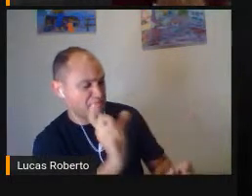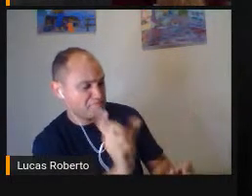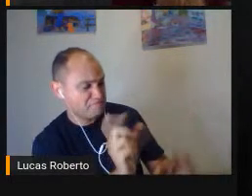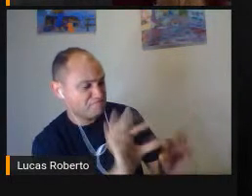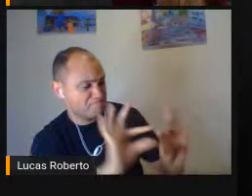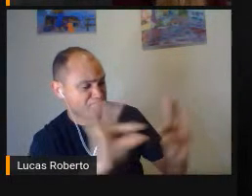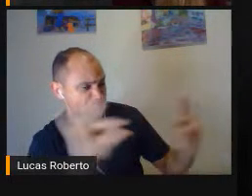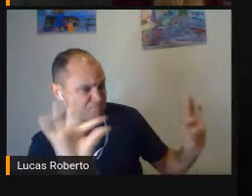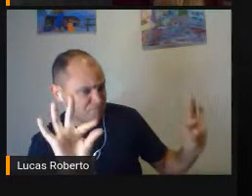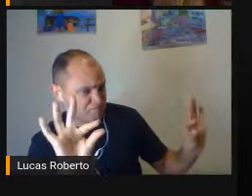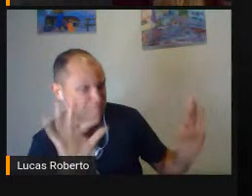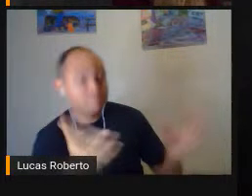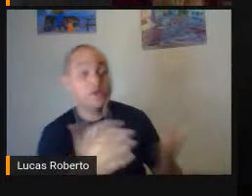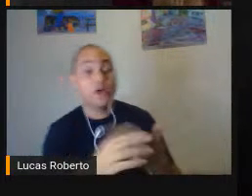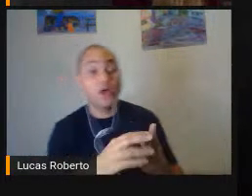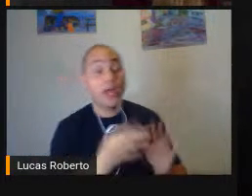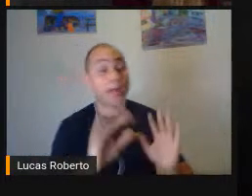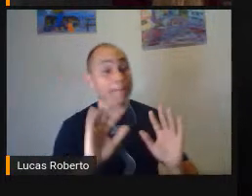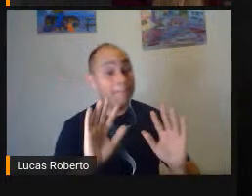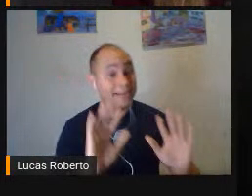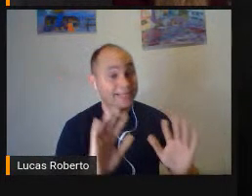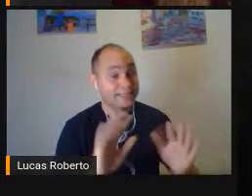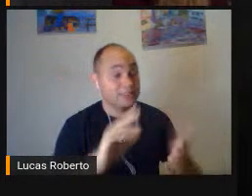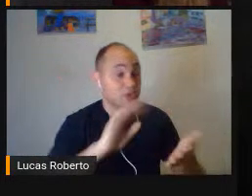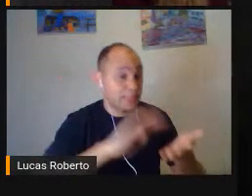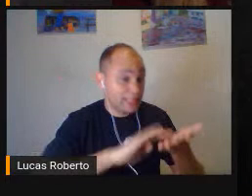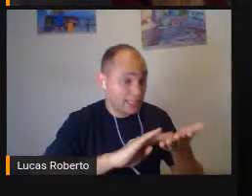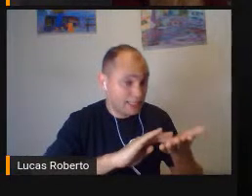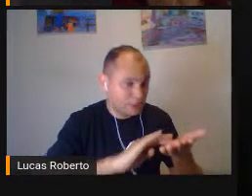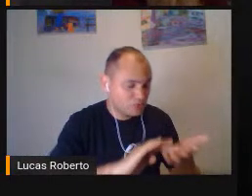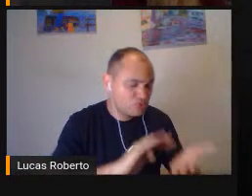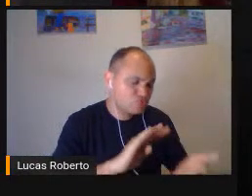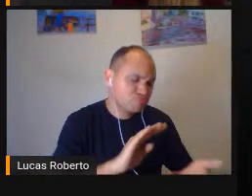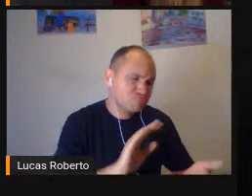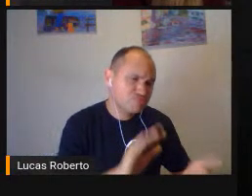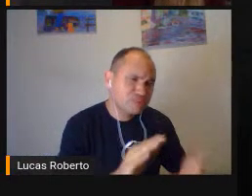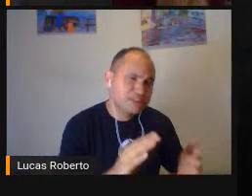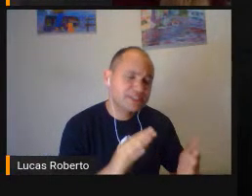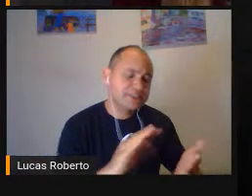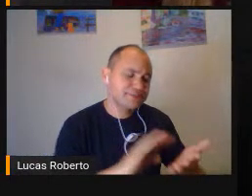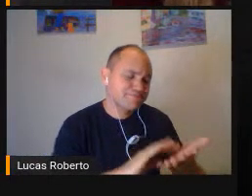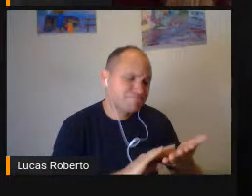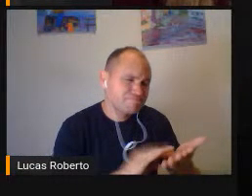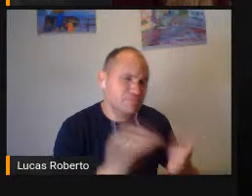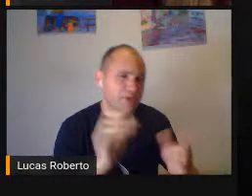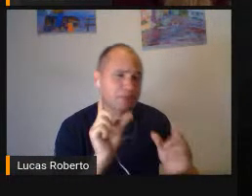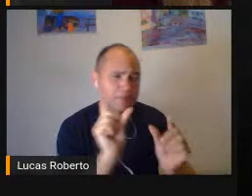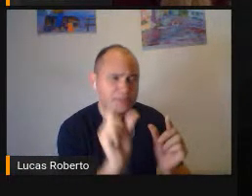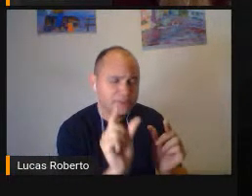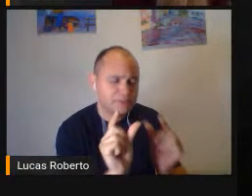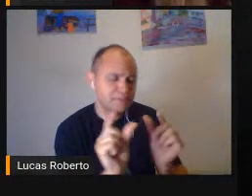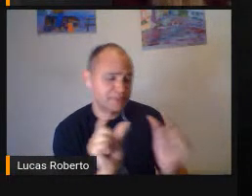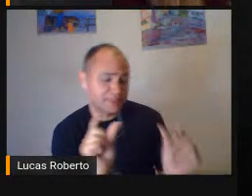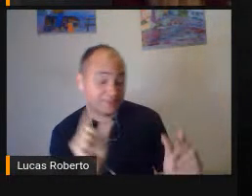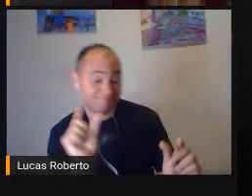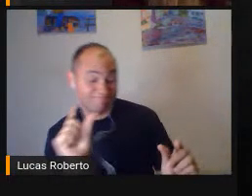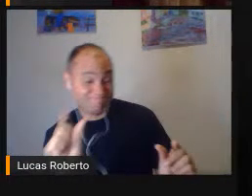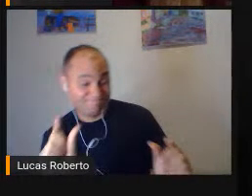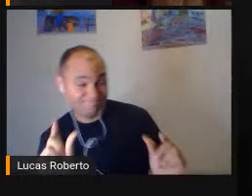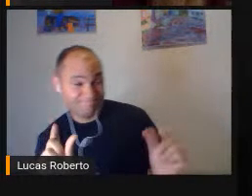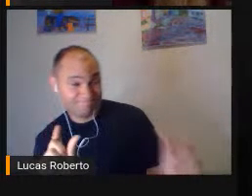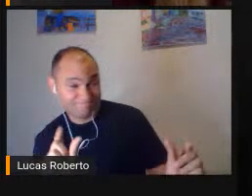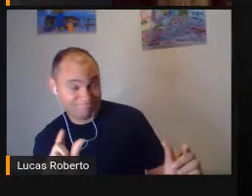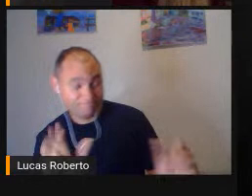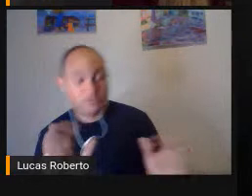Numa página inteira O tato é analítico Ele recebe a informação Fragmentada De forma analítica Há alguns